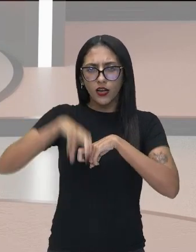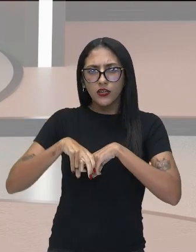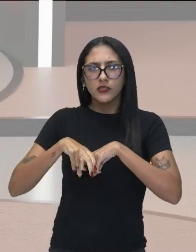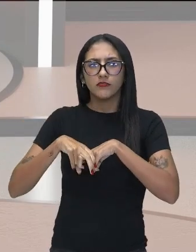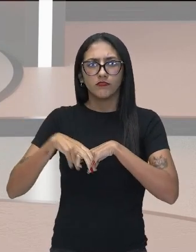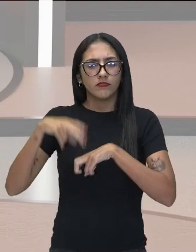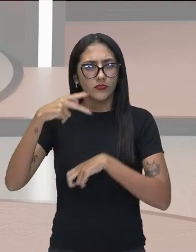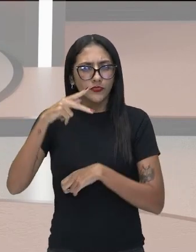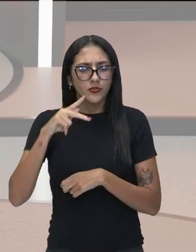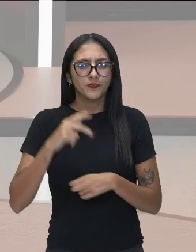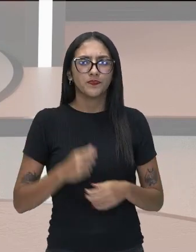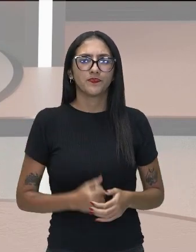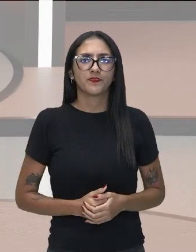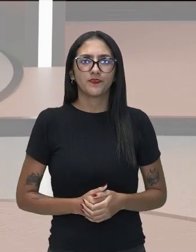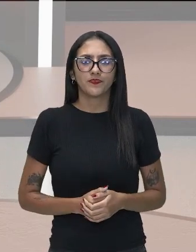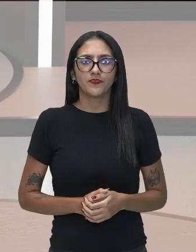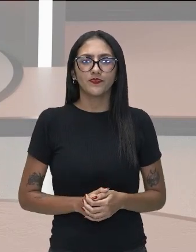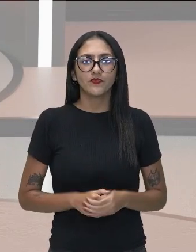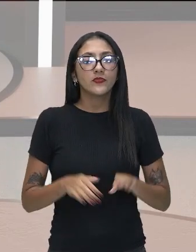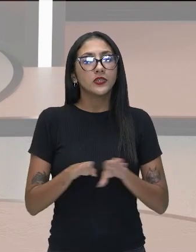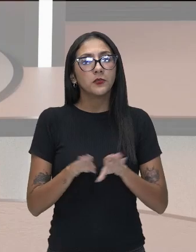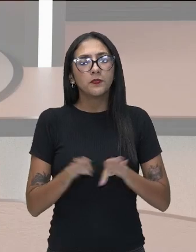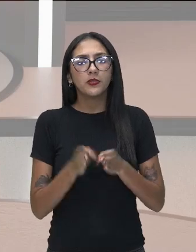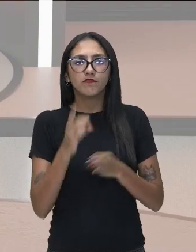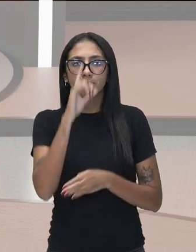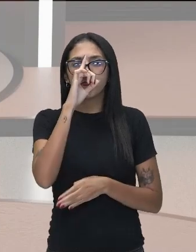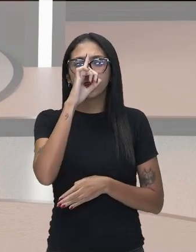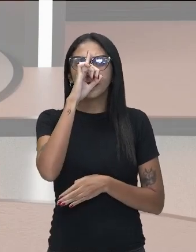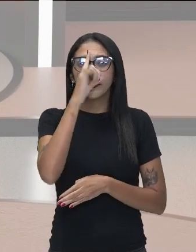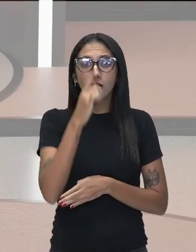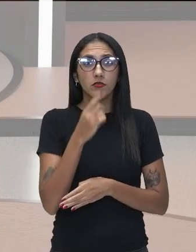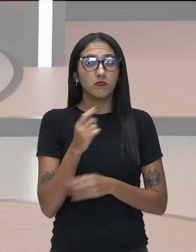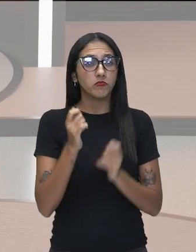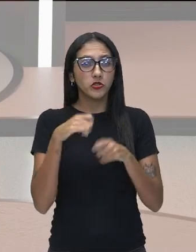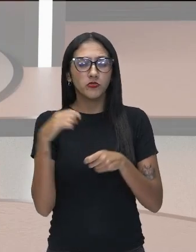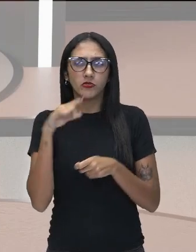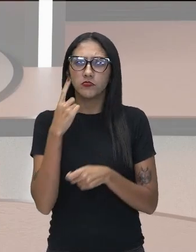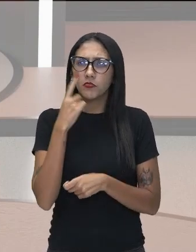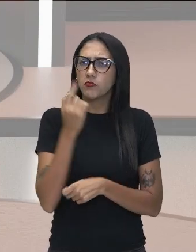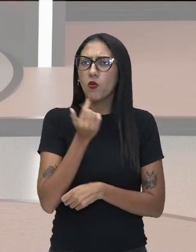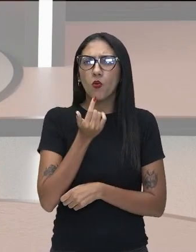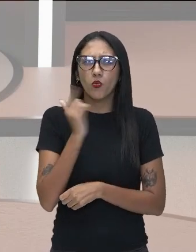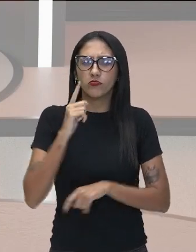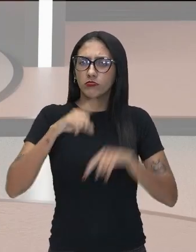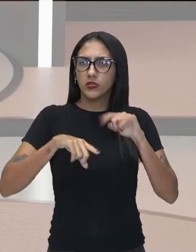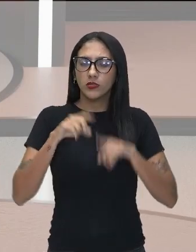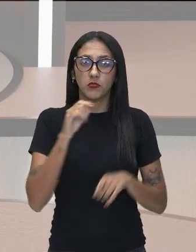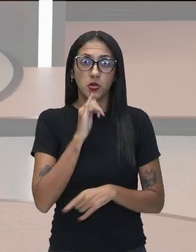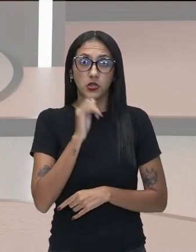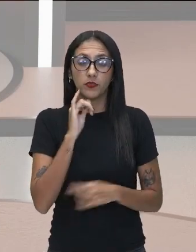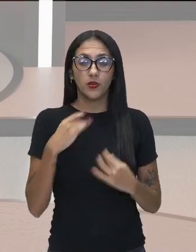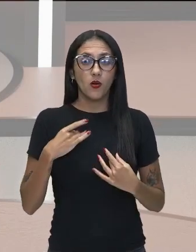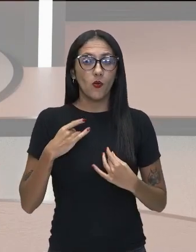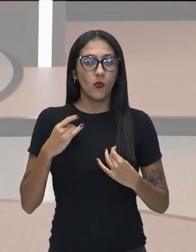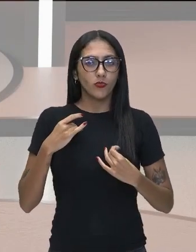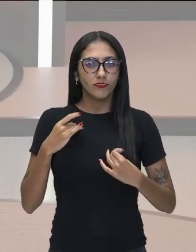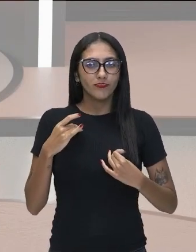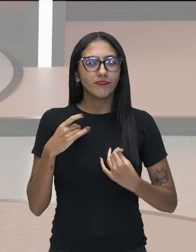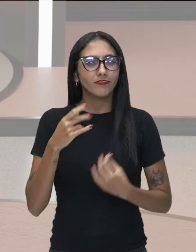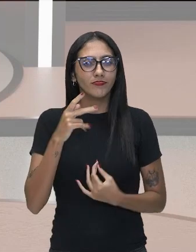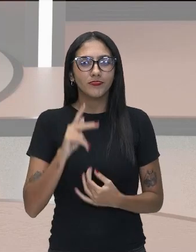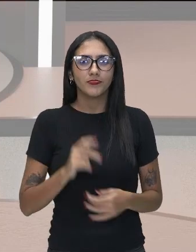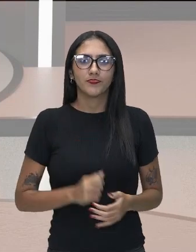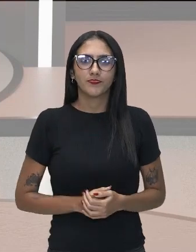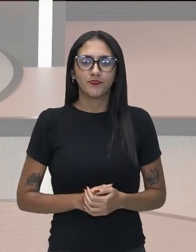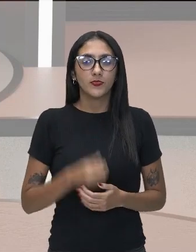está sentado. Da mesma forma, você pode ver outros tipos de material, como a roupa que você está usando, né? Se você